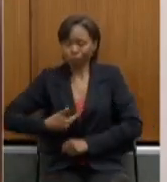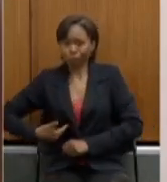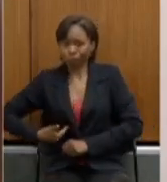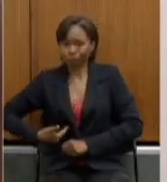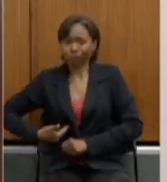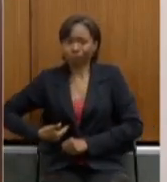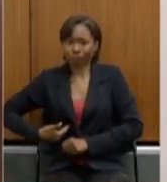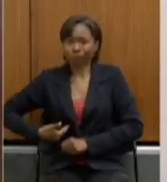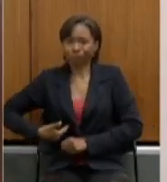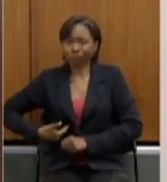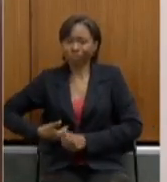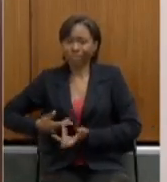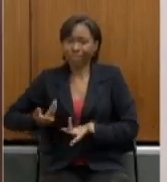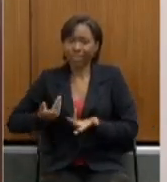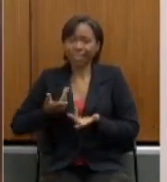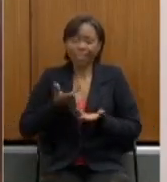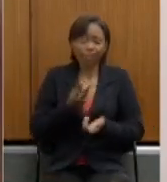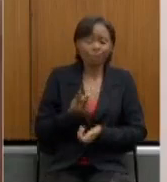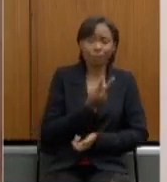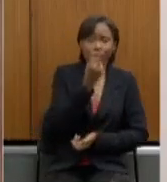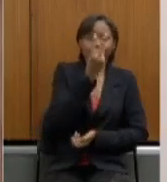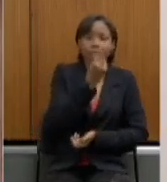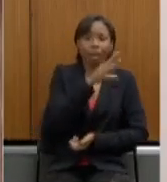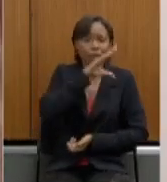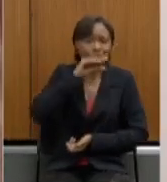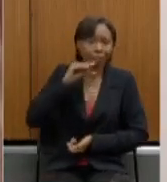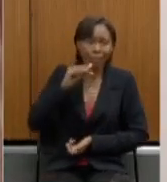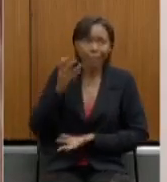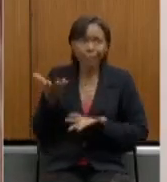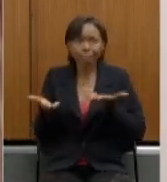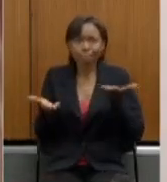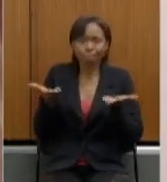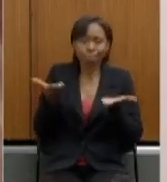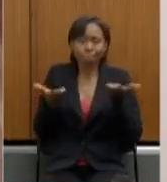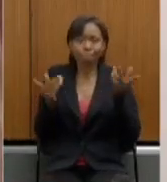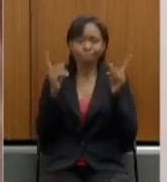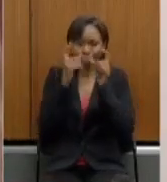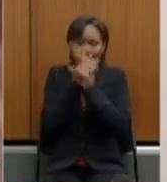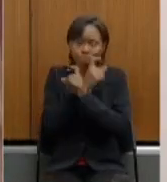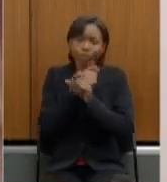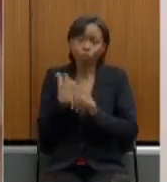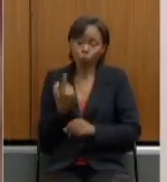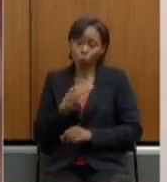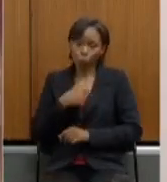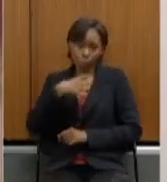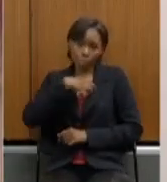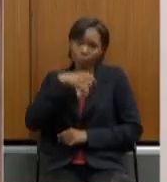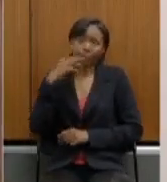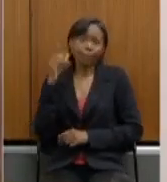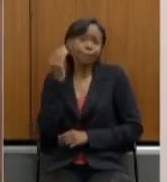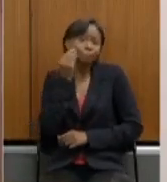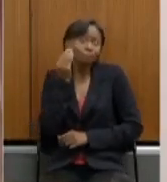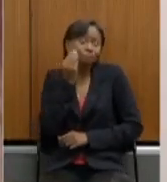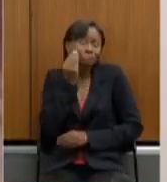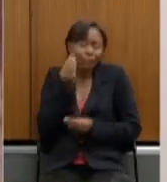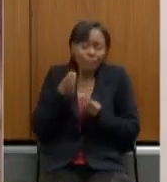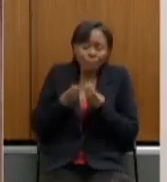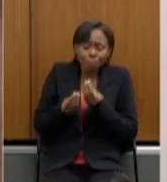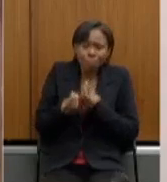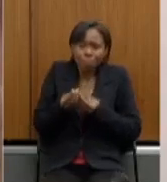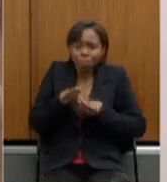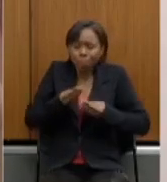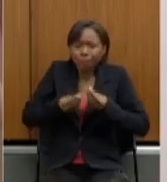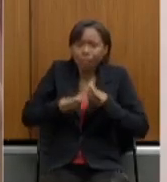e valorizar os servidores nós tentamos fazer o mais flexível que eu peço que vocês considerem